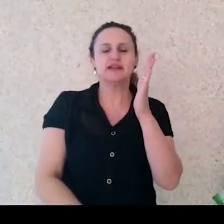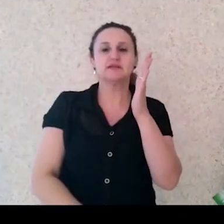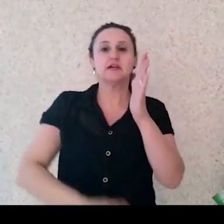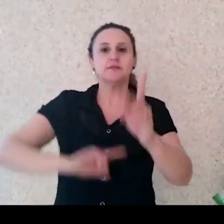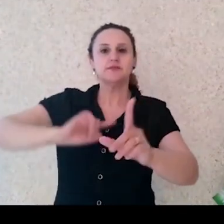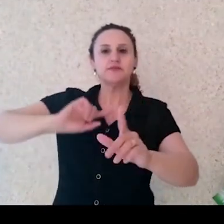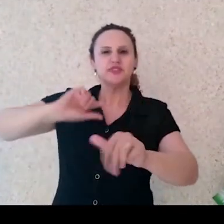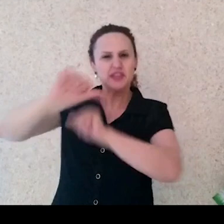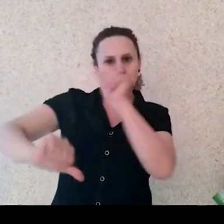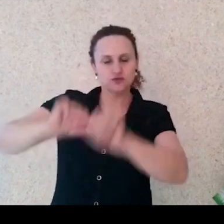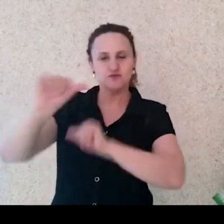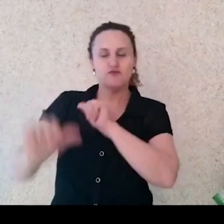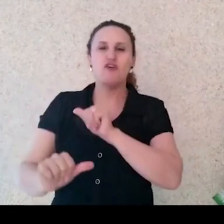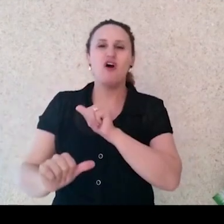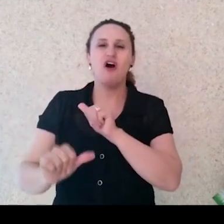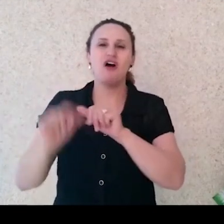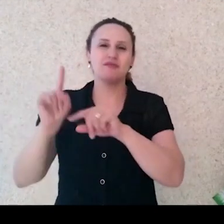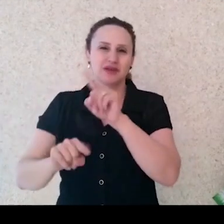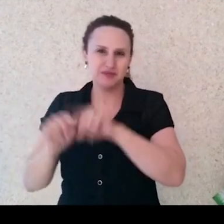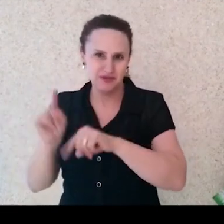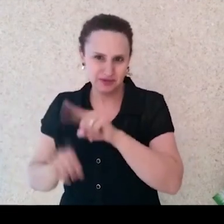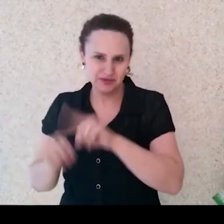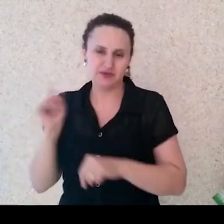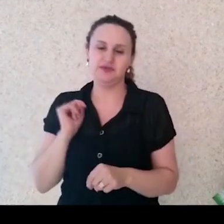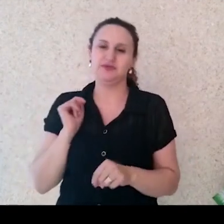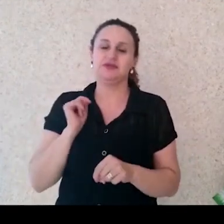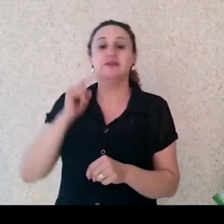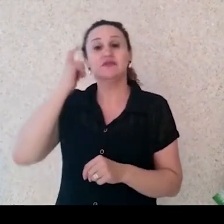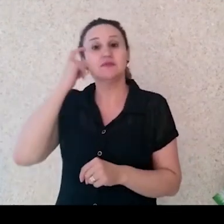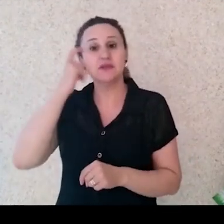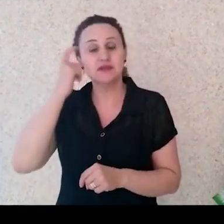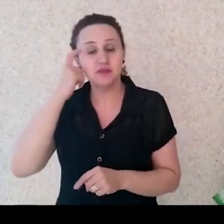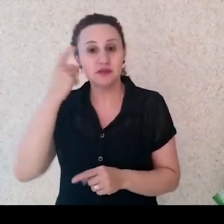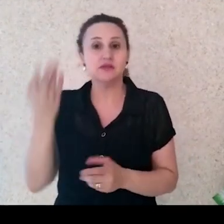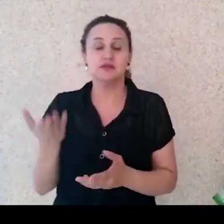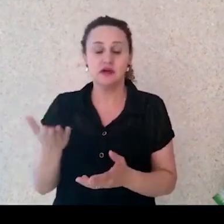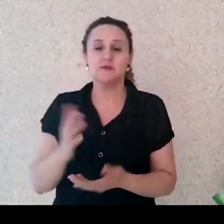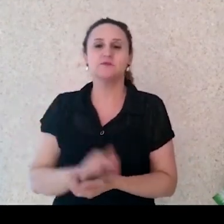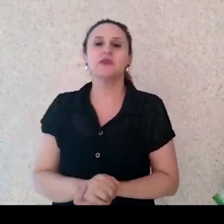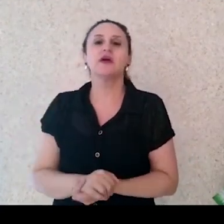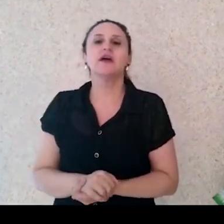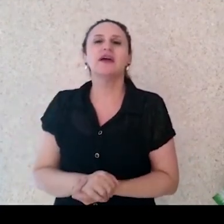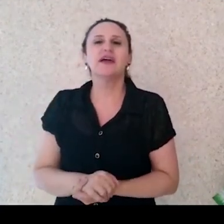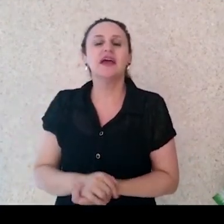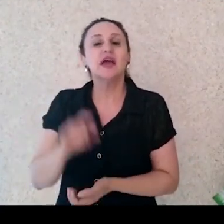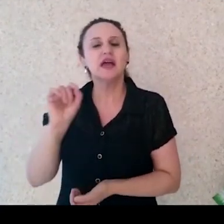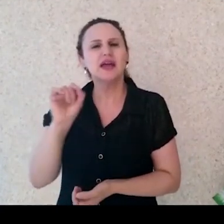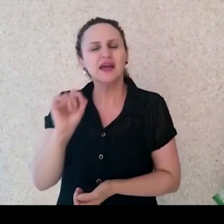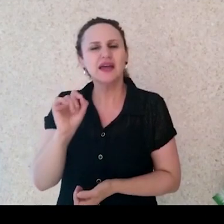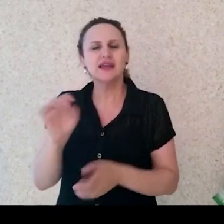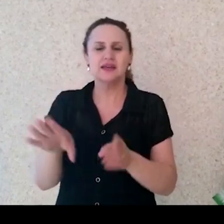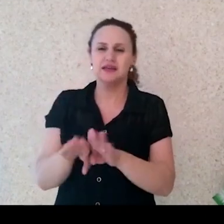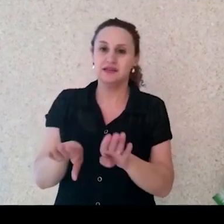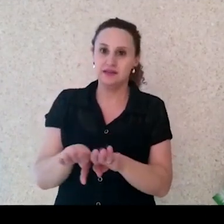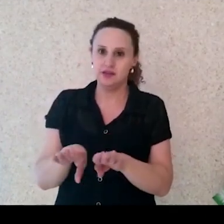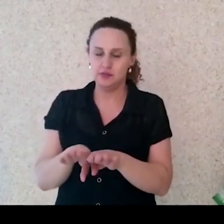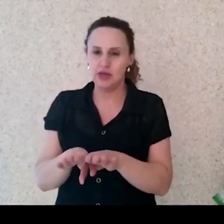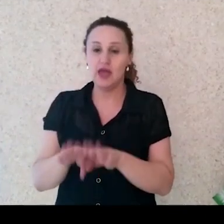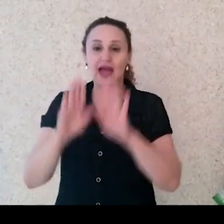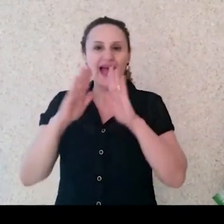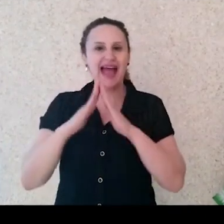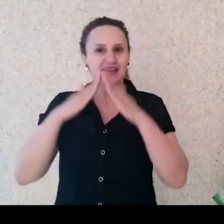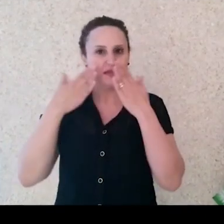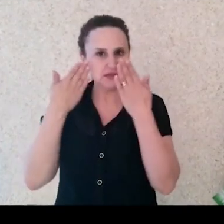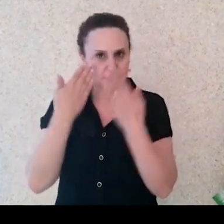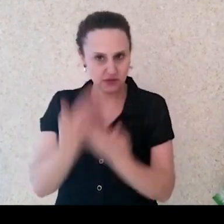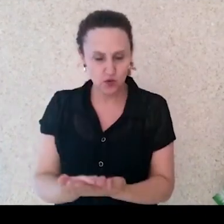pode estar fora do mundo, a gente precisa levar em conta o que o Felipe Neto colocou e contrabalancear isso. A escola